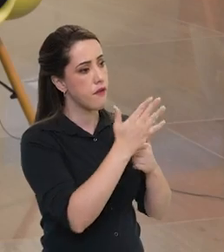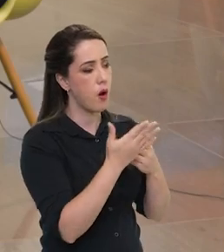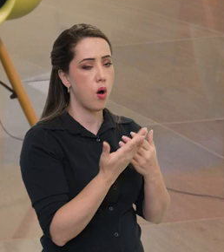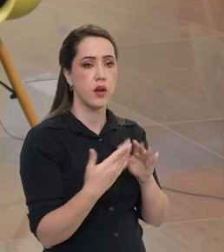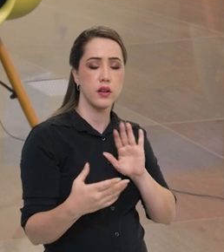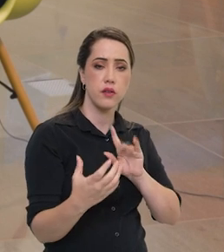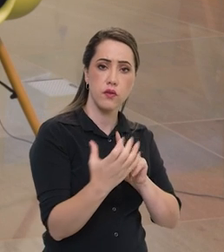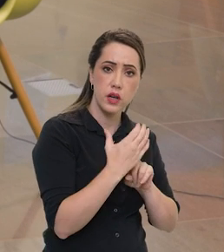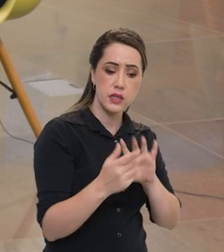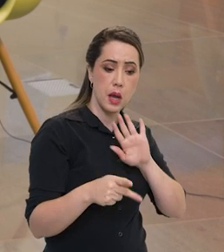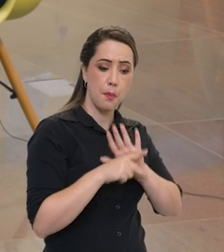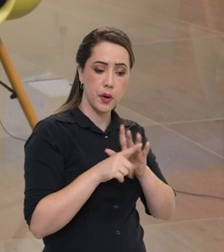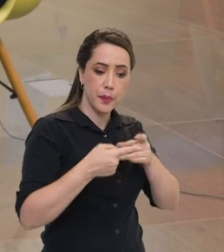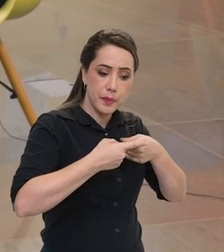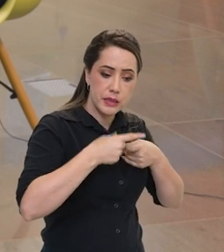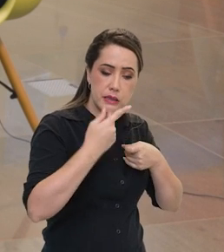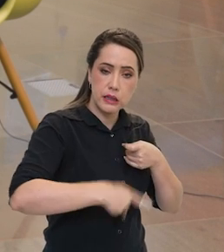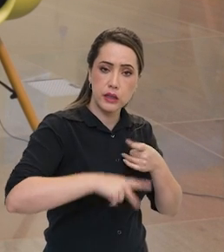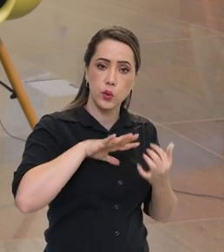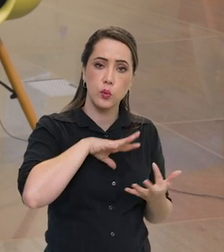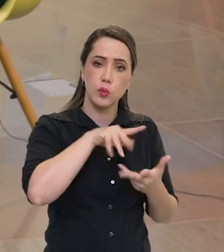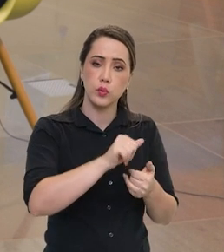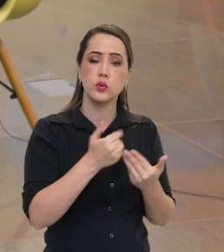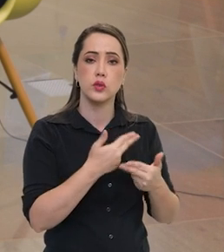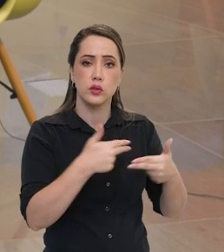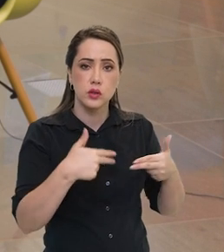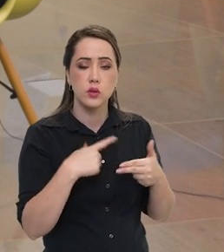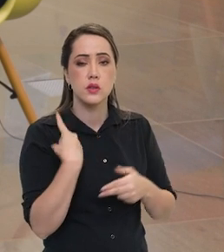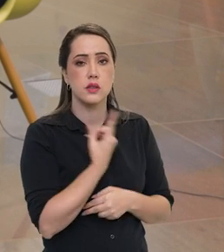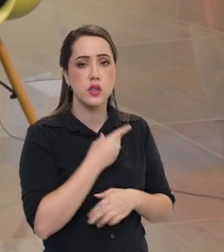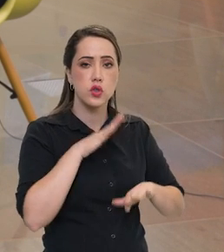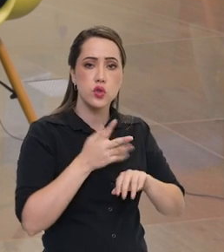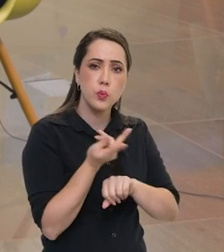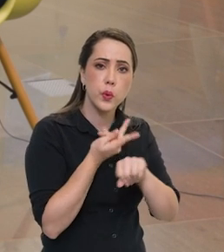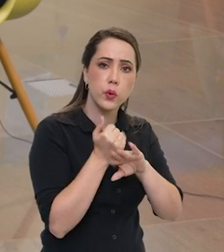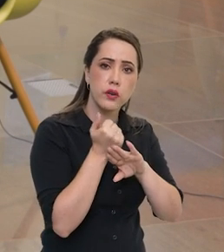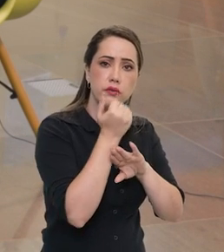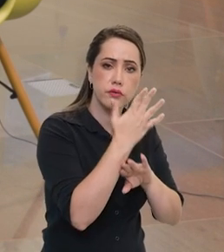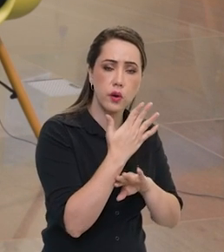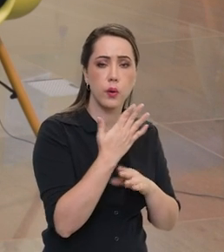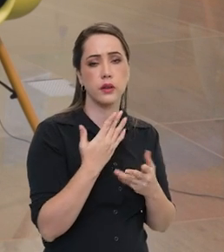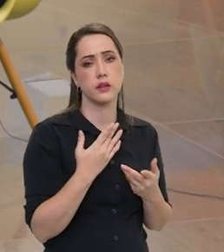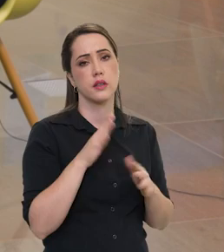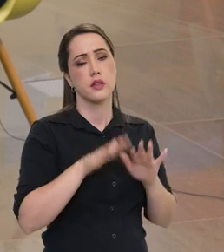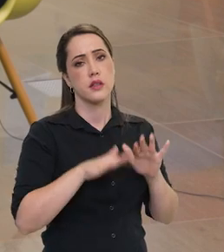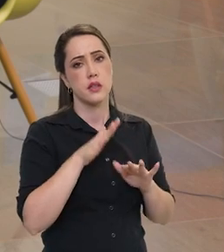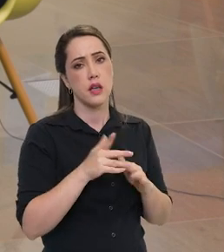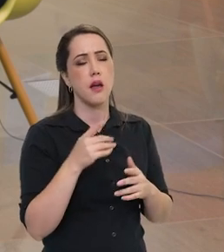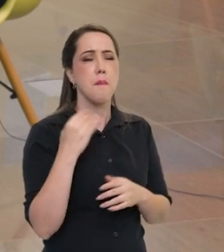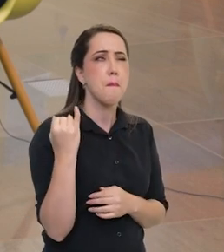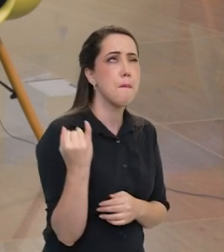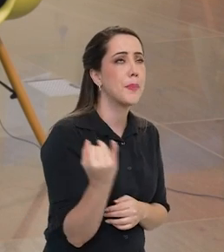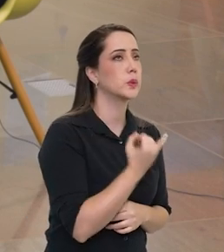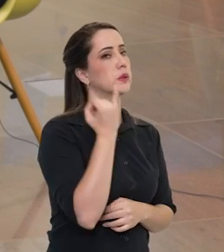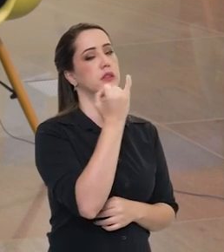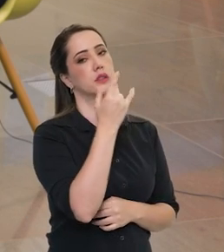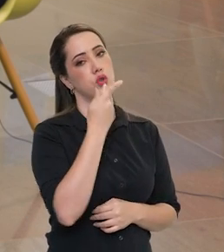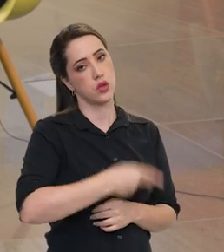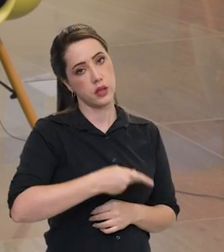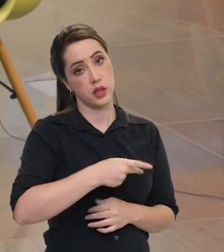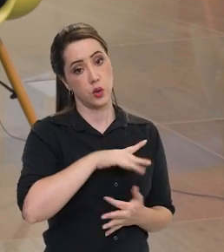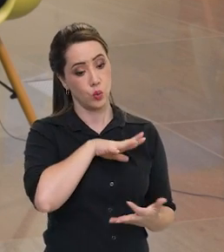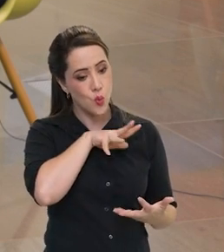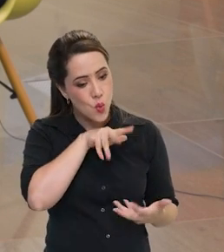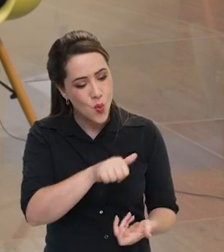para a própria medicina aqui na Terra. Então, há coisas que a gente vai buscar lá fora e que tem um transbordamento